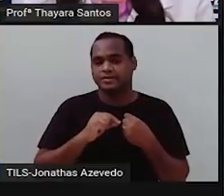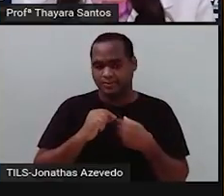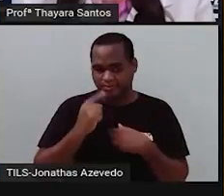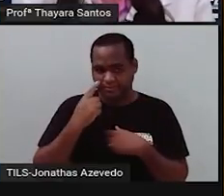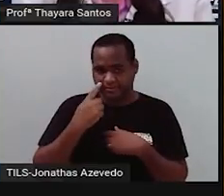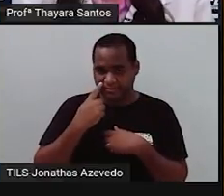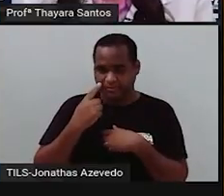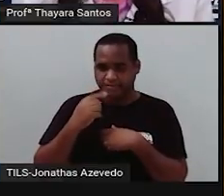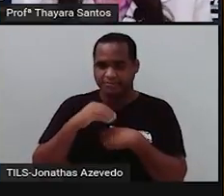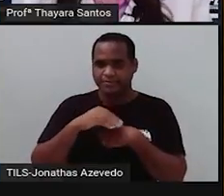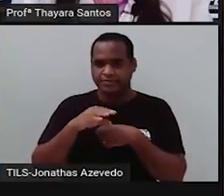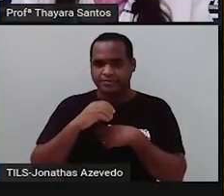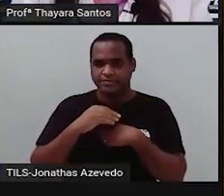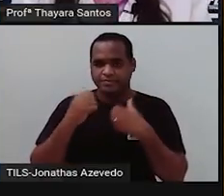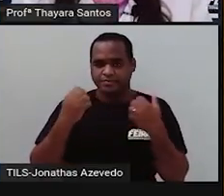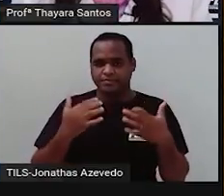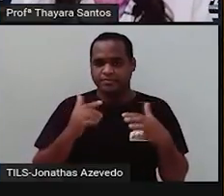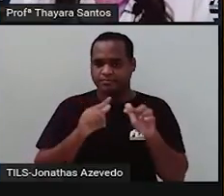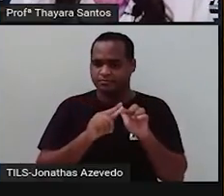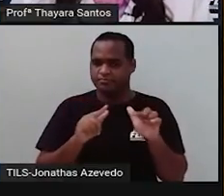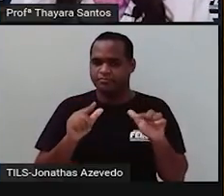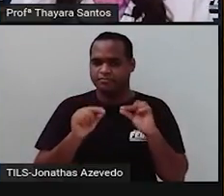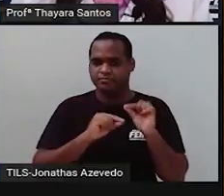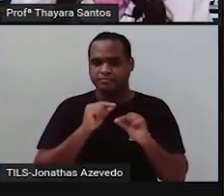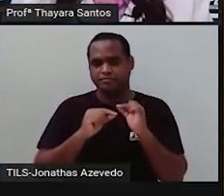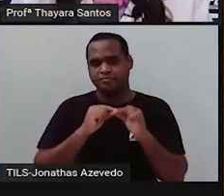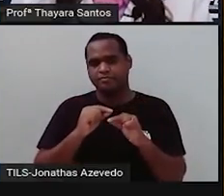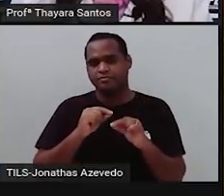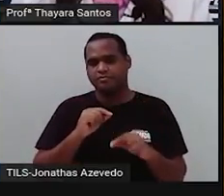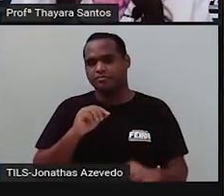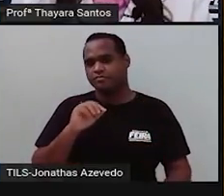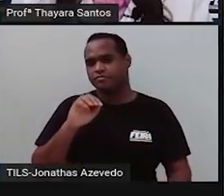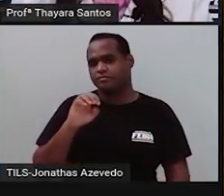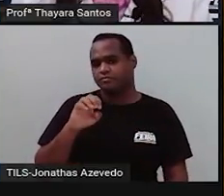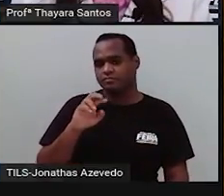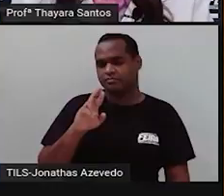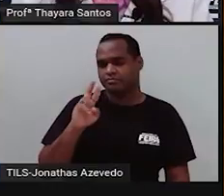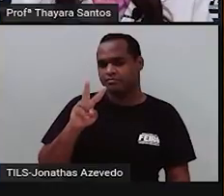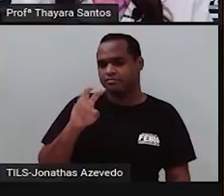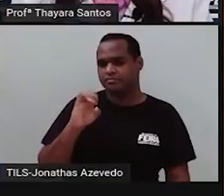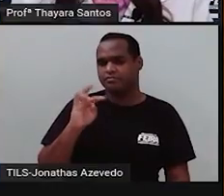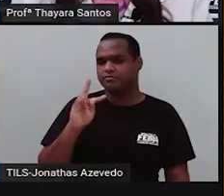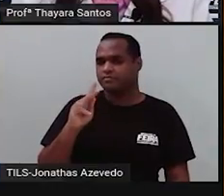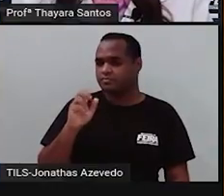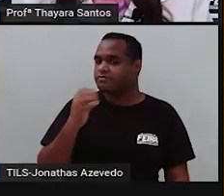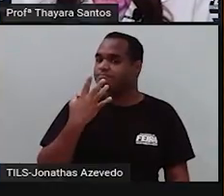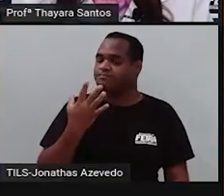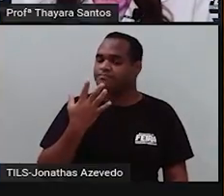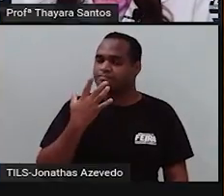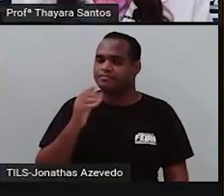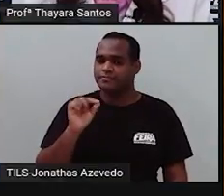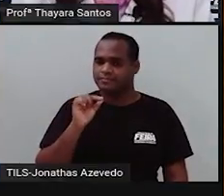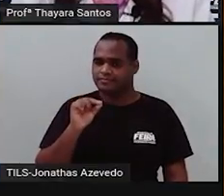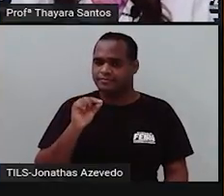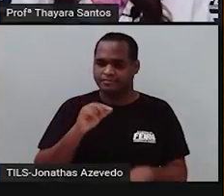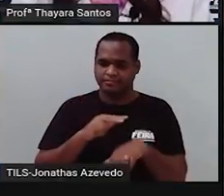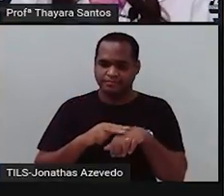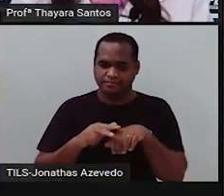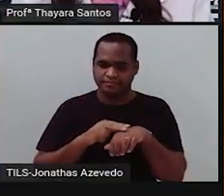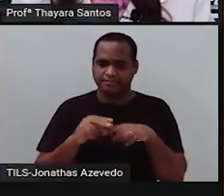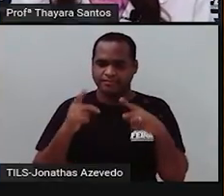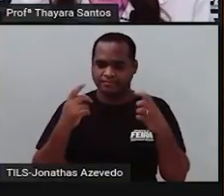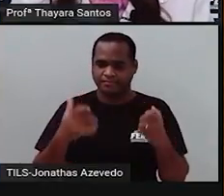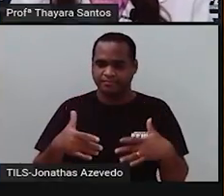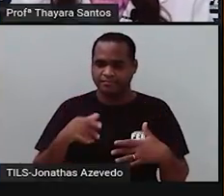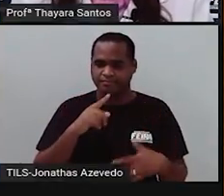essa ervilha daqui, que nasceu. Essa ervilha é homozigota recessiva para cor, ela é verde, mas ela